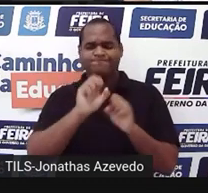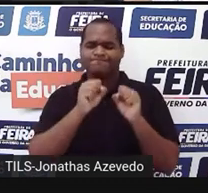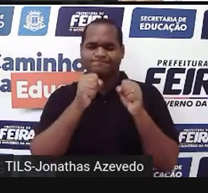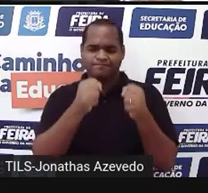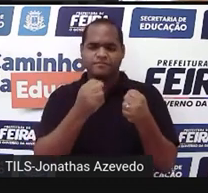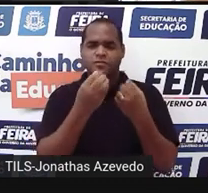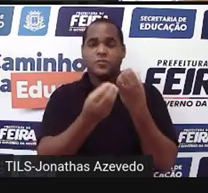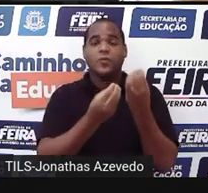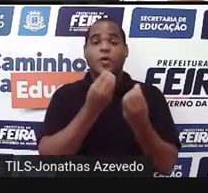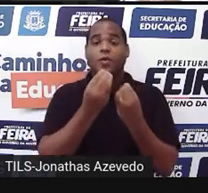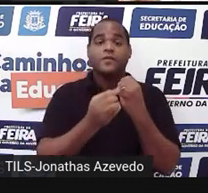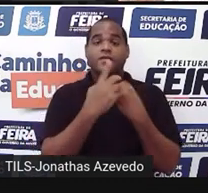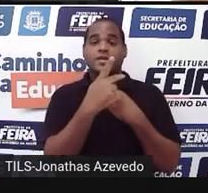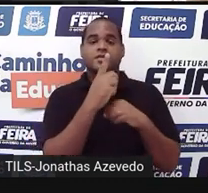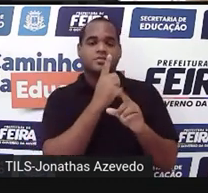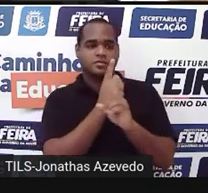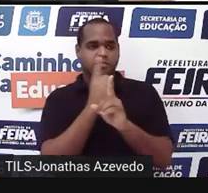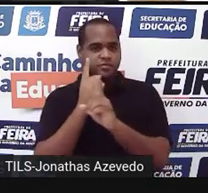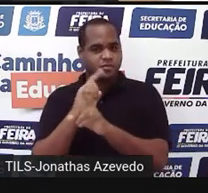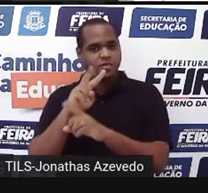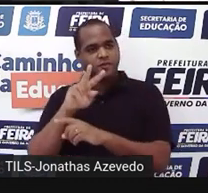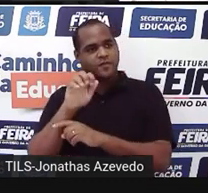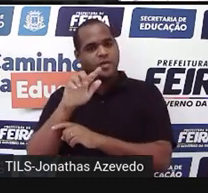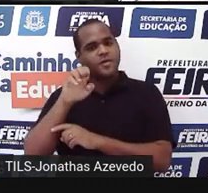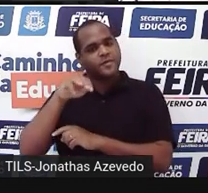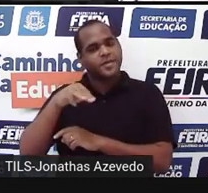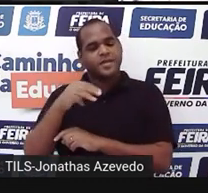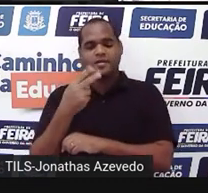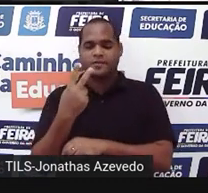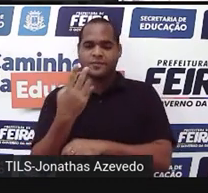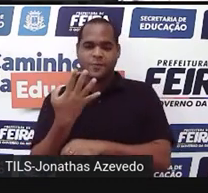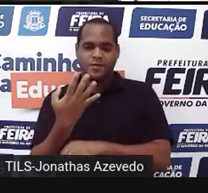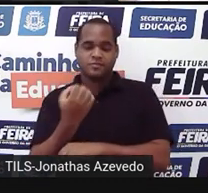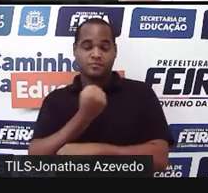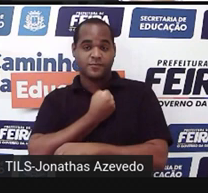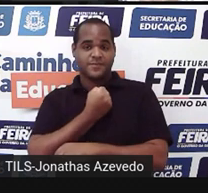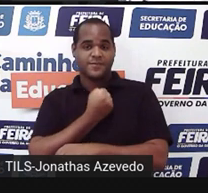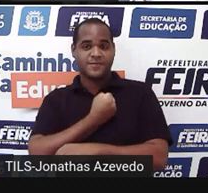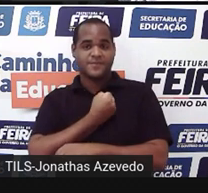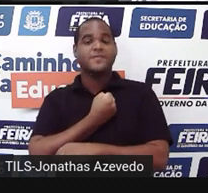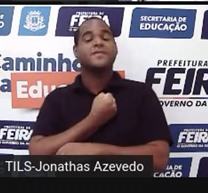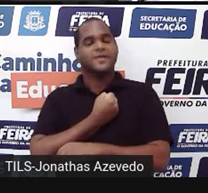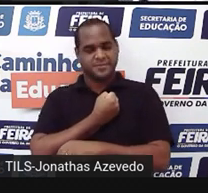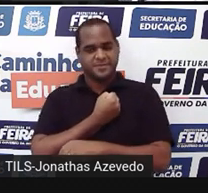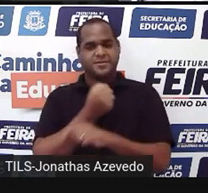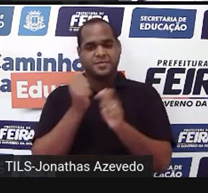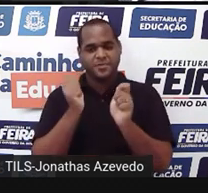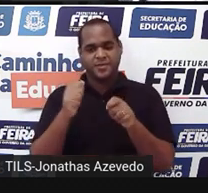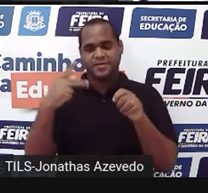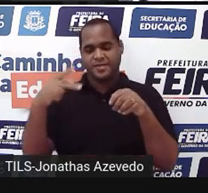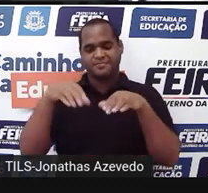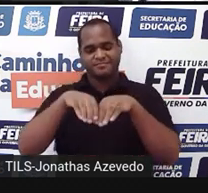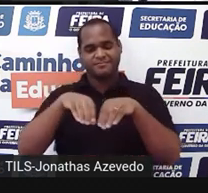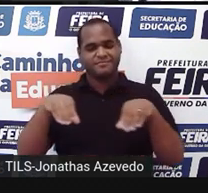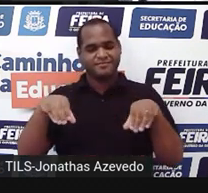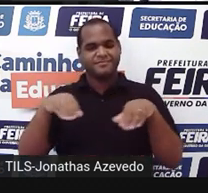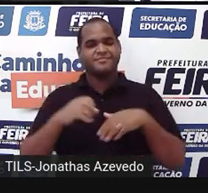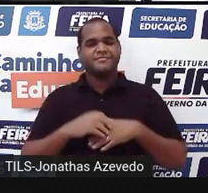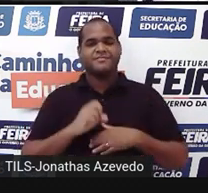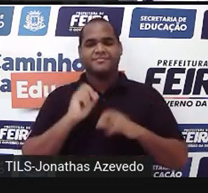um volume 24 para um paralelepípedo. Beleza?